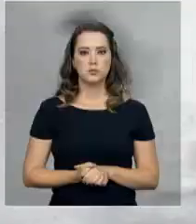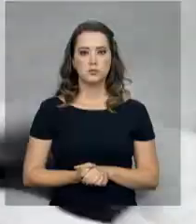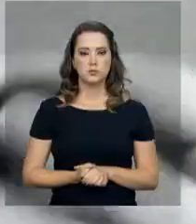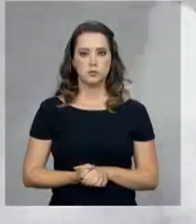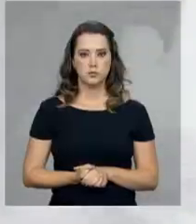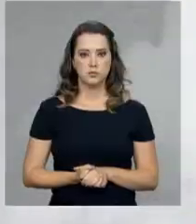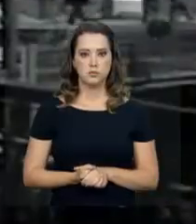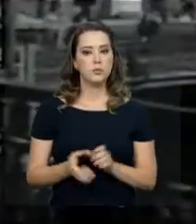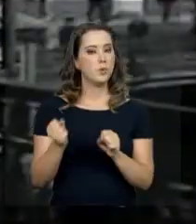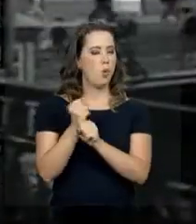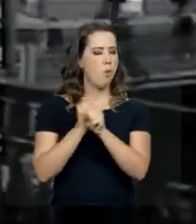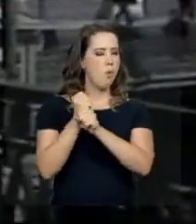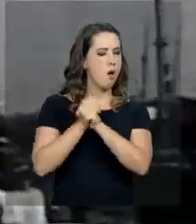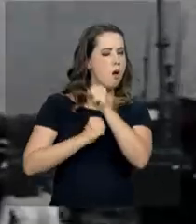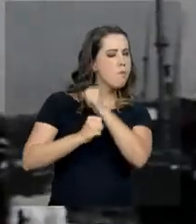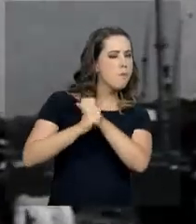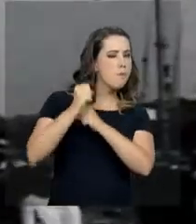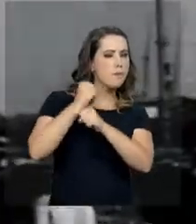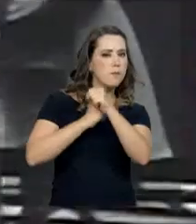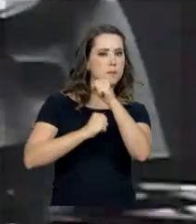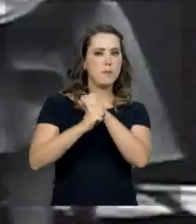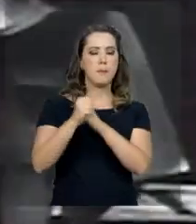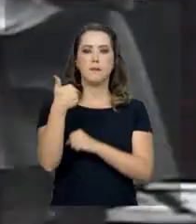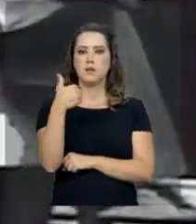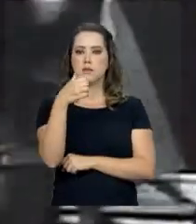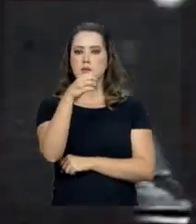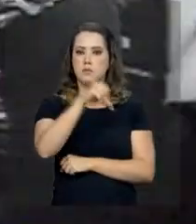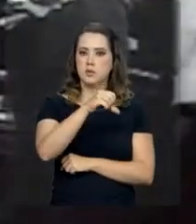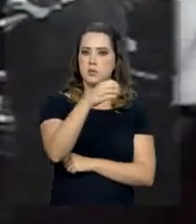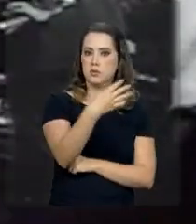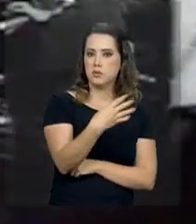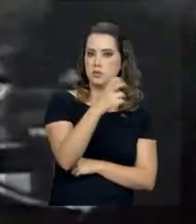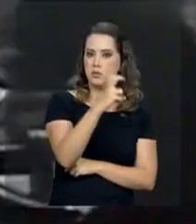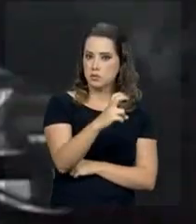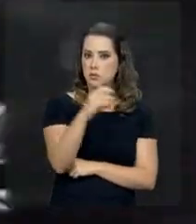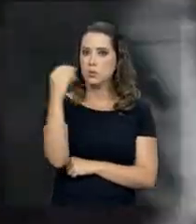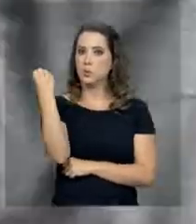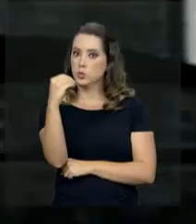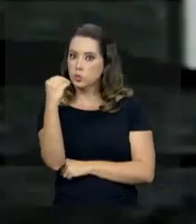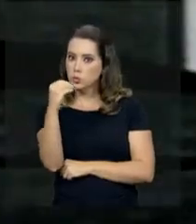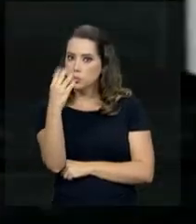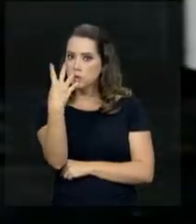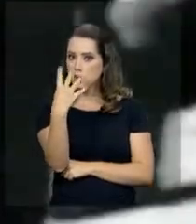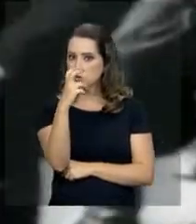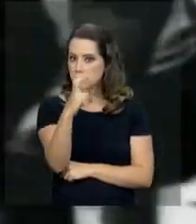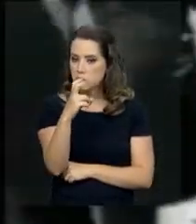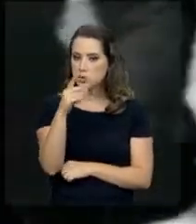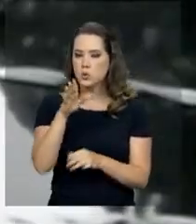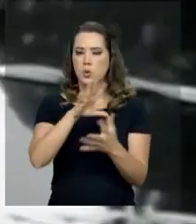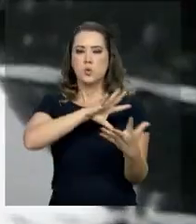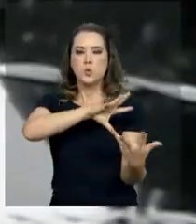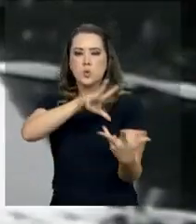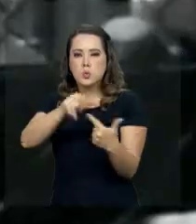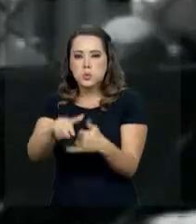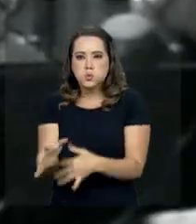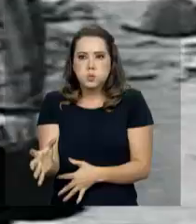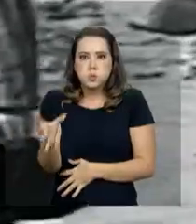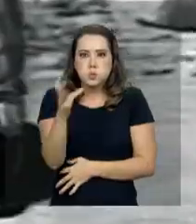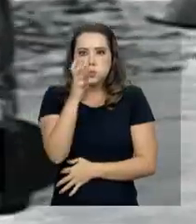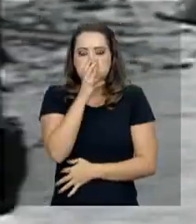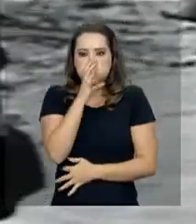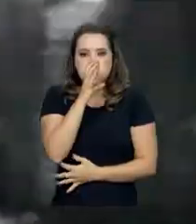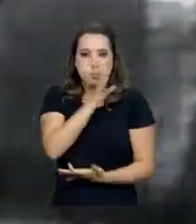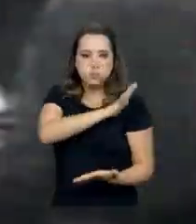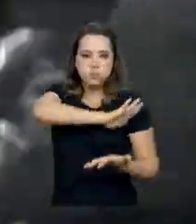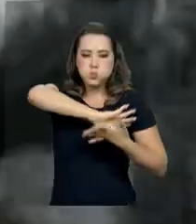O ano era 1945, outubro de 1945, o mundo ainda em choque com o horror